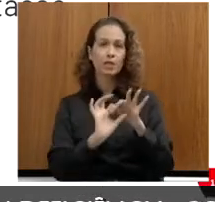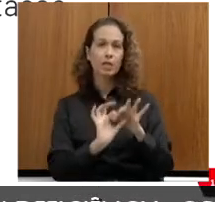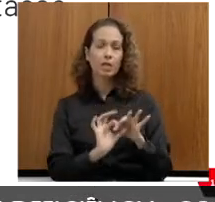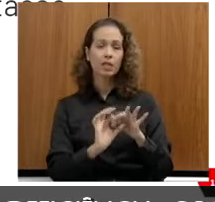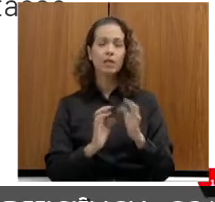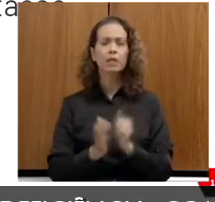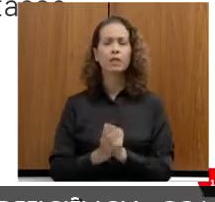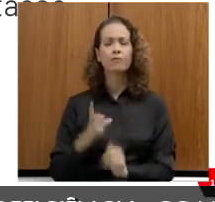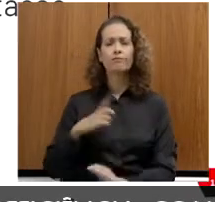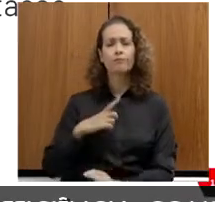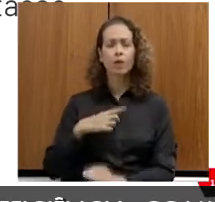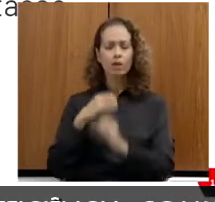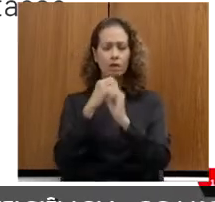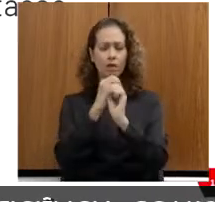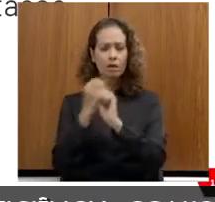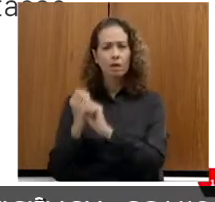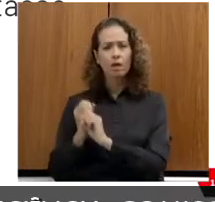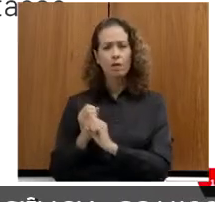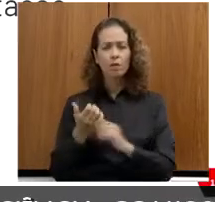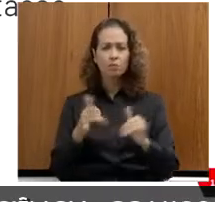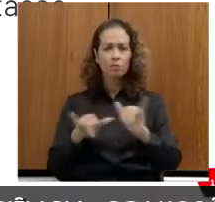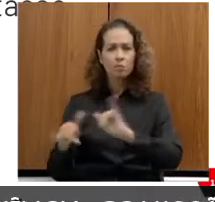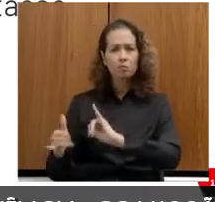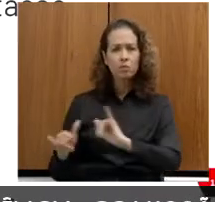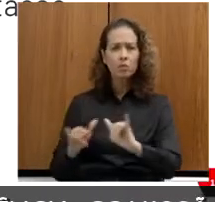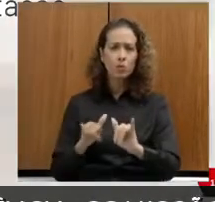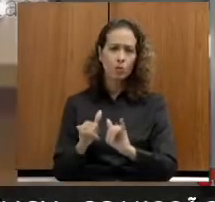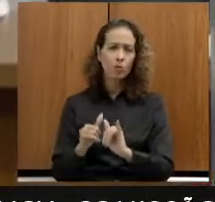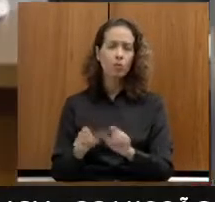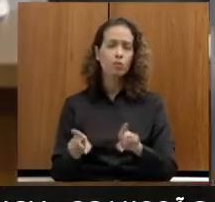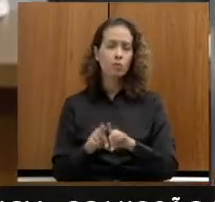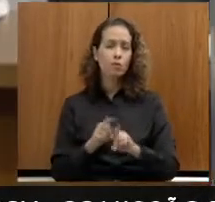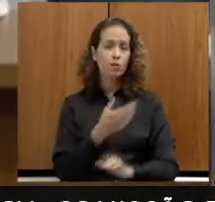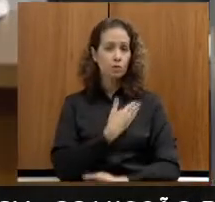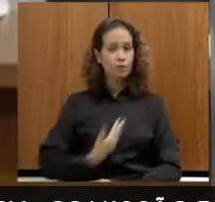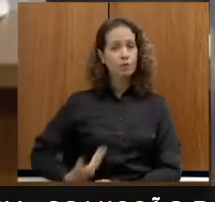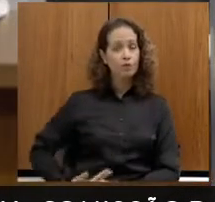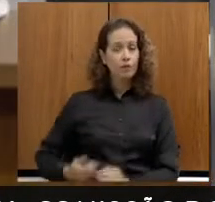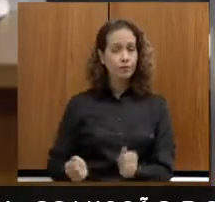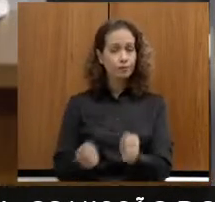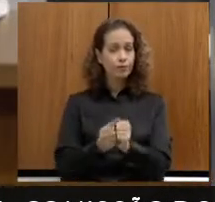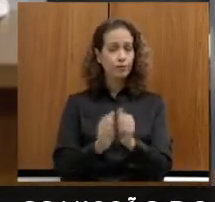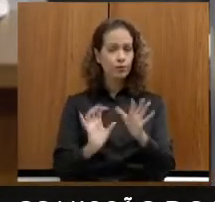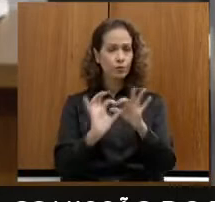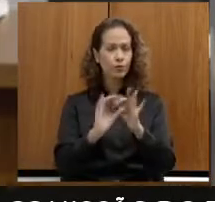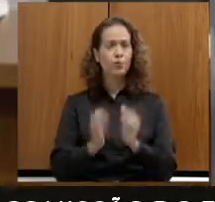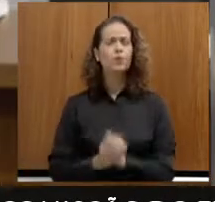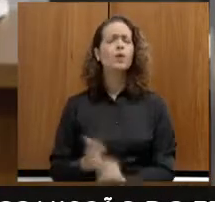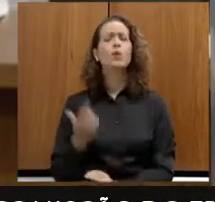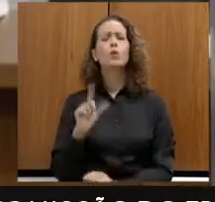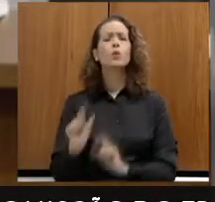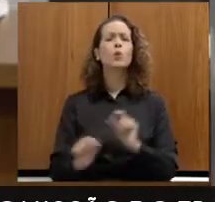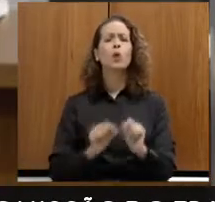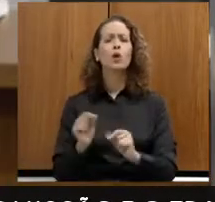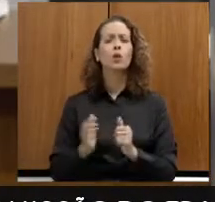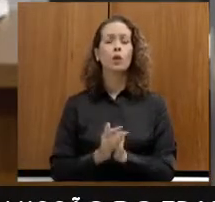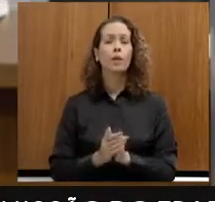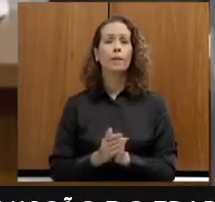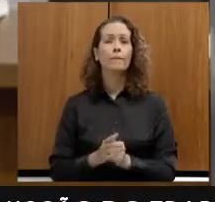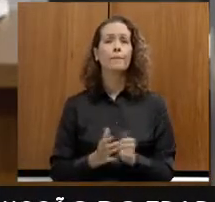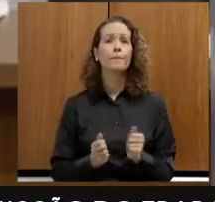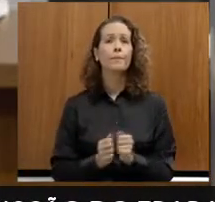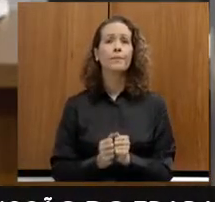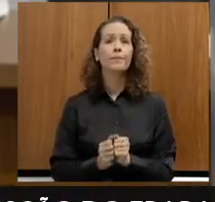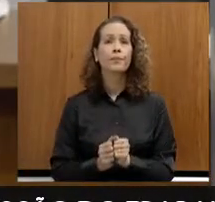do Laboratório de Inovação em Governo e da Prodente. A outra questão nossa é o ponto digital. Essa